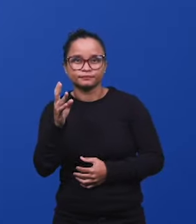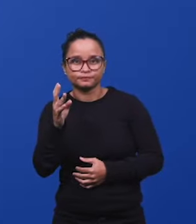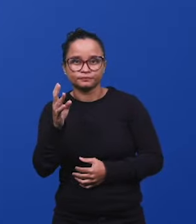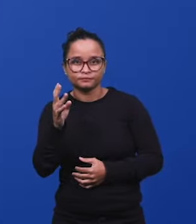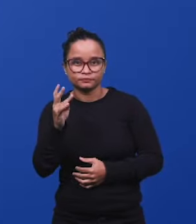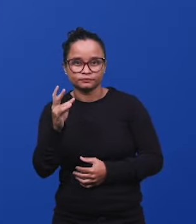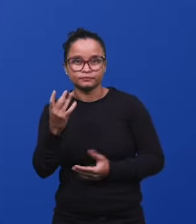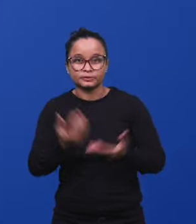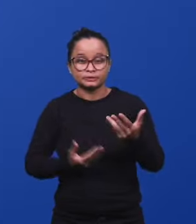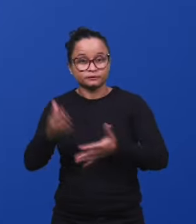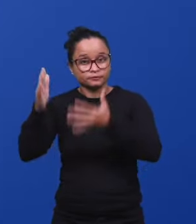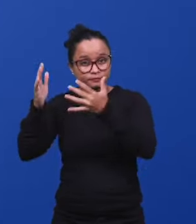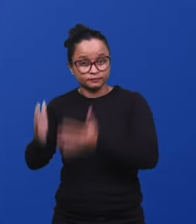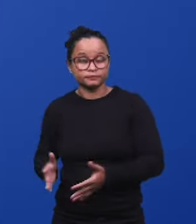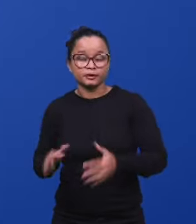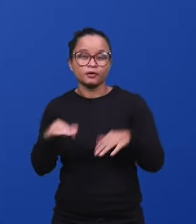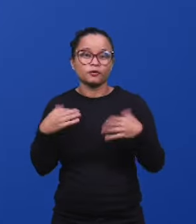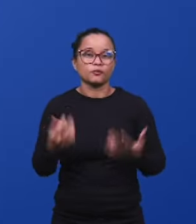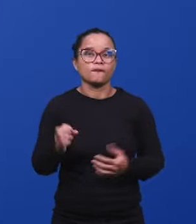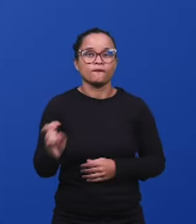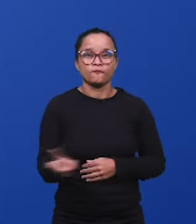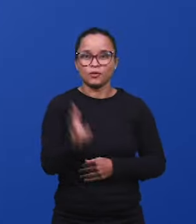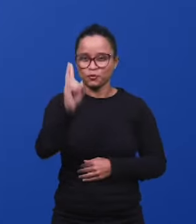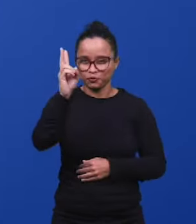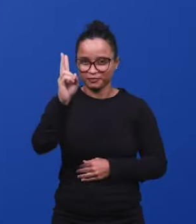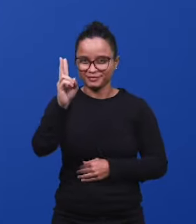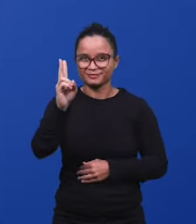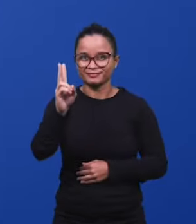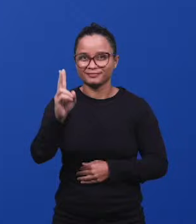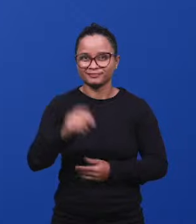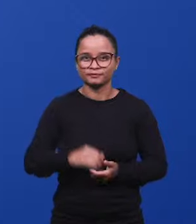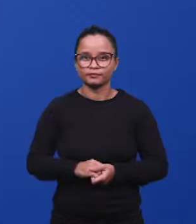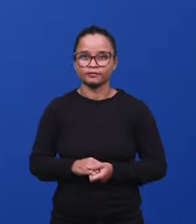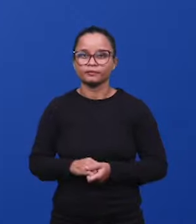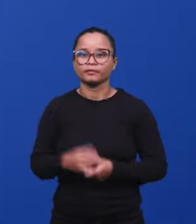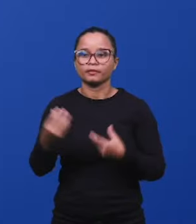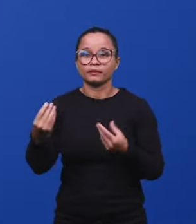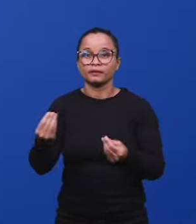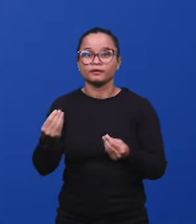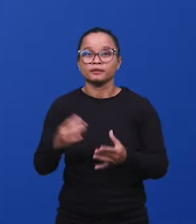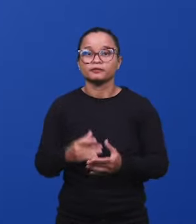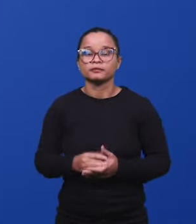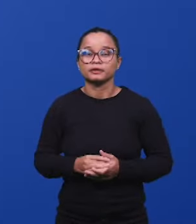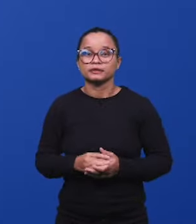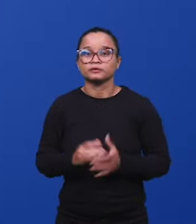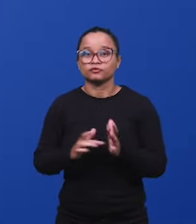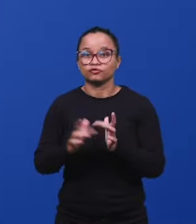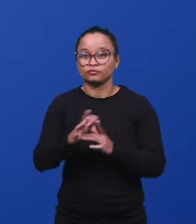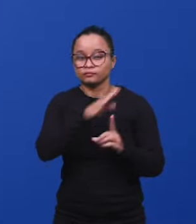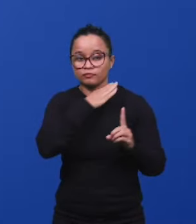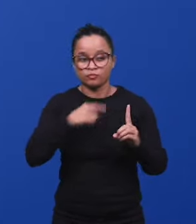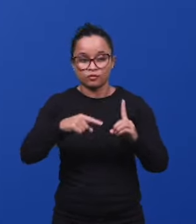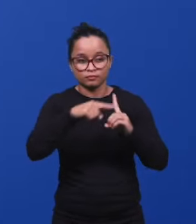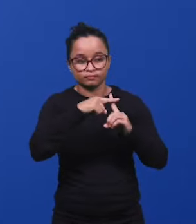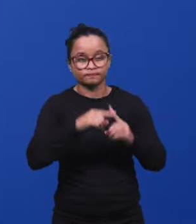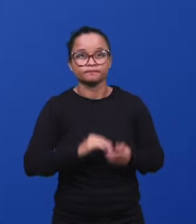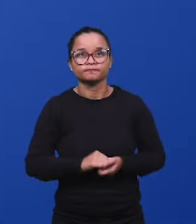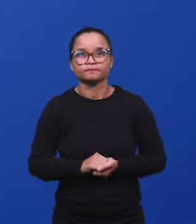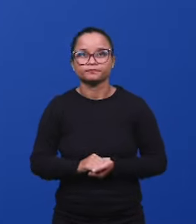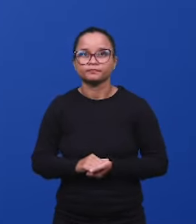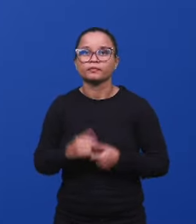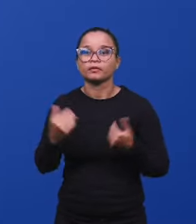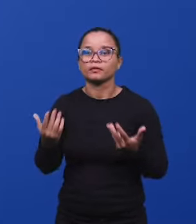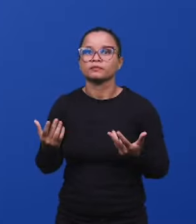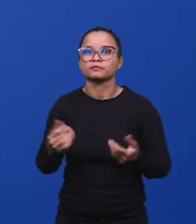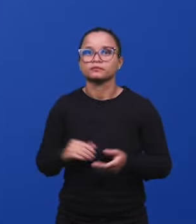noiva, igreja fiel, e qual o valor dado ao sacrifício do noivo Jesus por